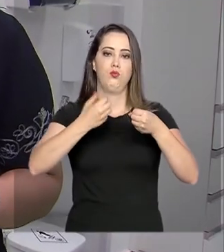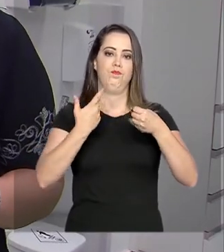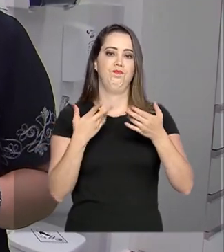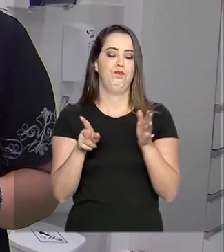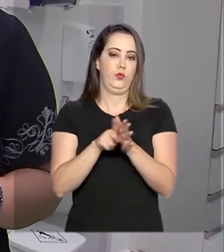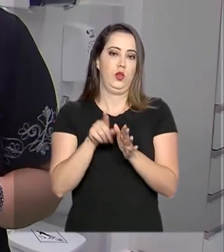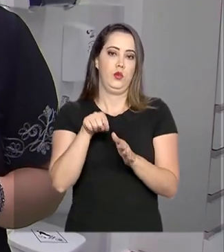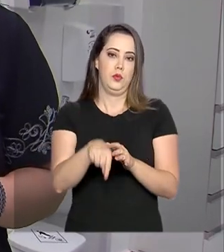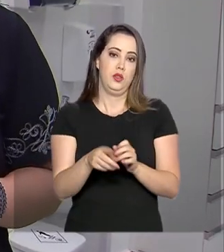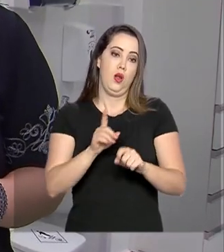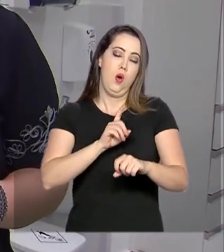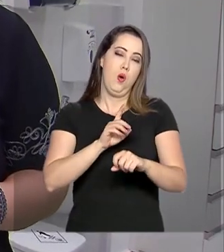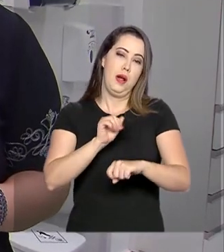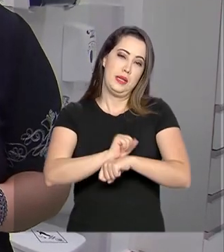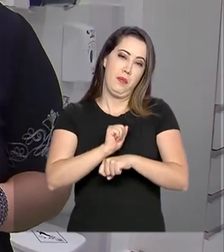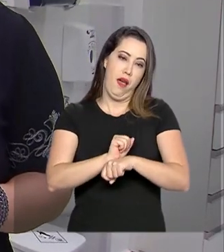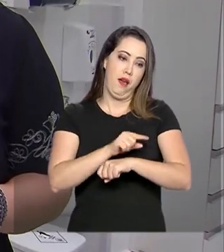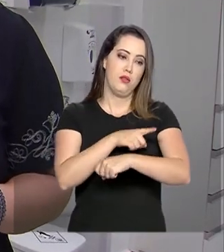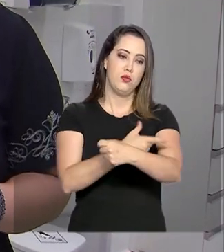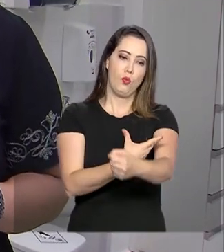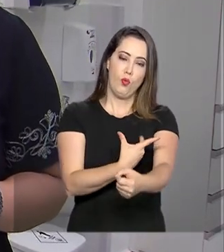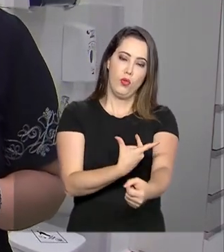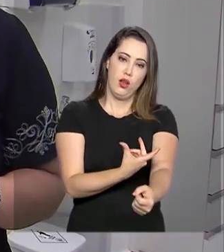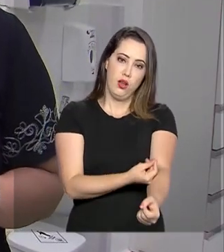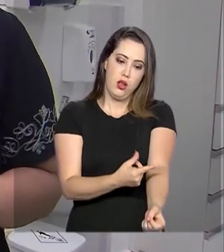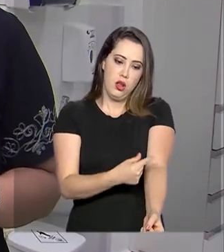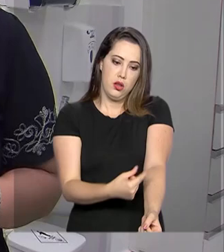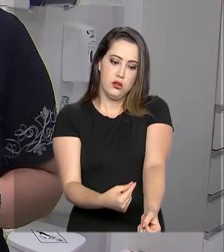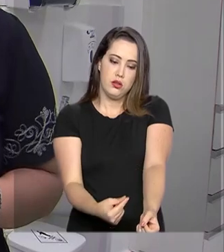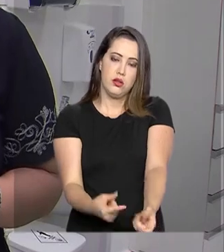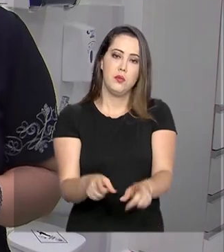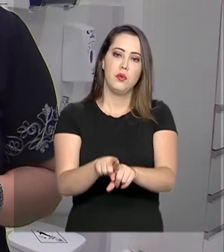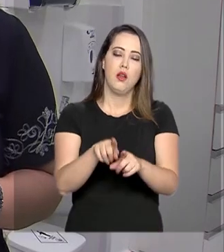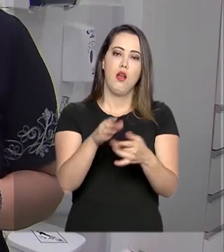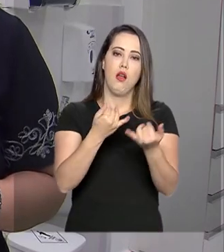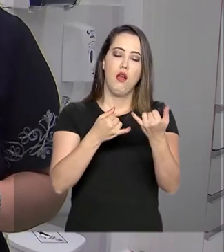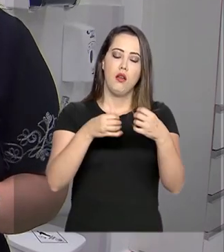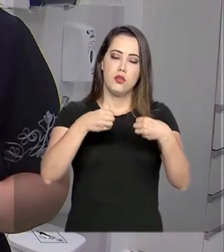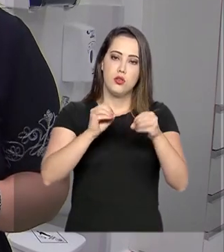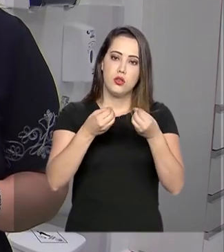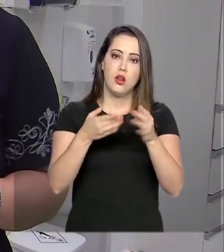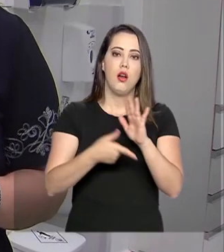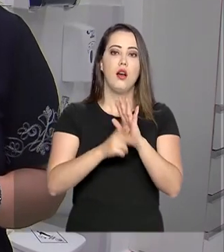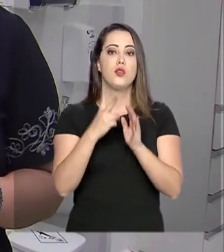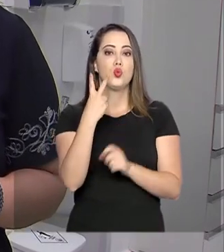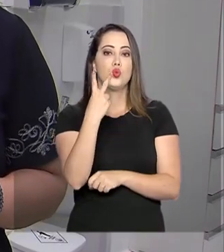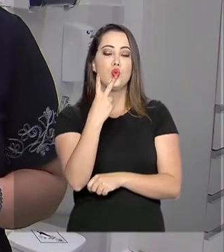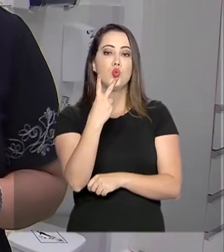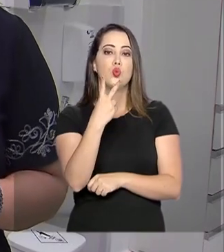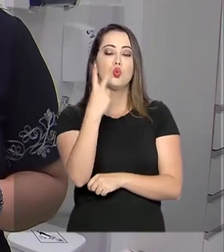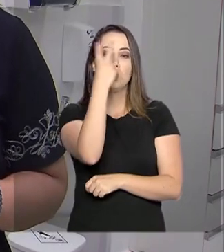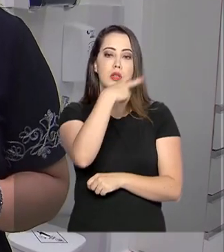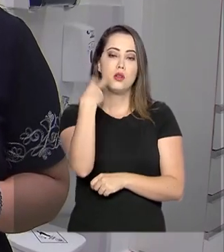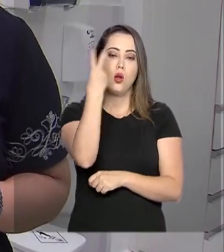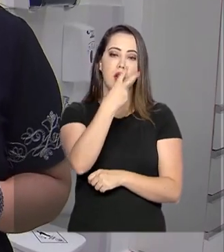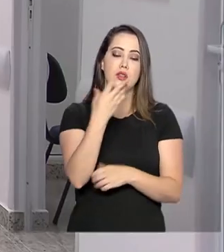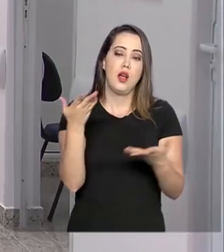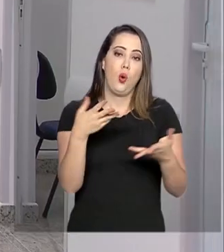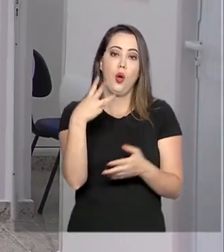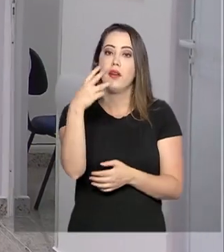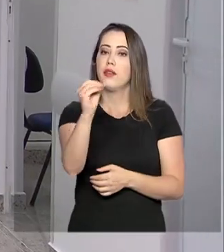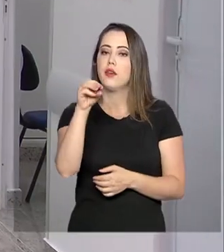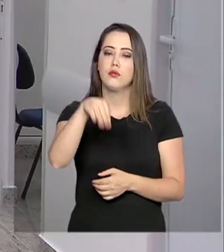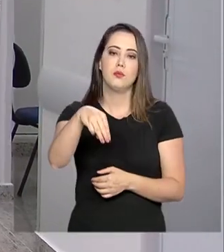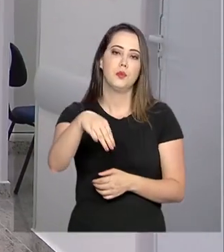que a espera para um exame de sangue, por exemplo, que levava até duas horas, agora vai levar menos de meia hora para ficar pronto.